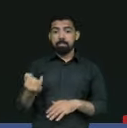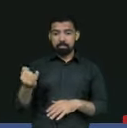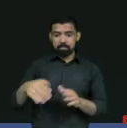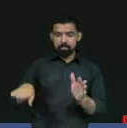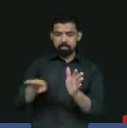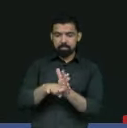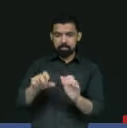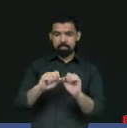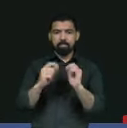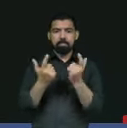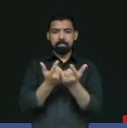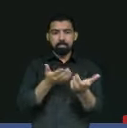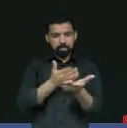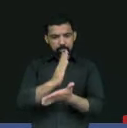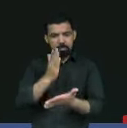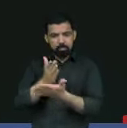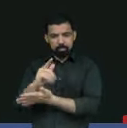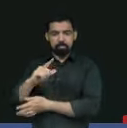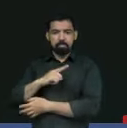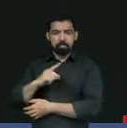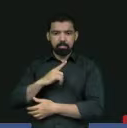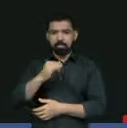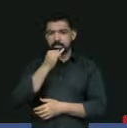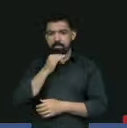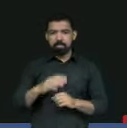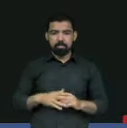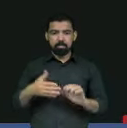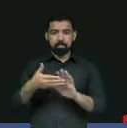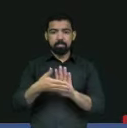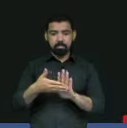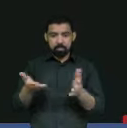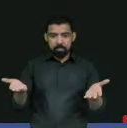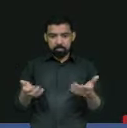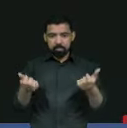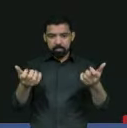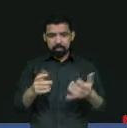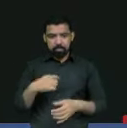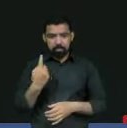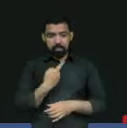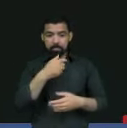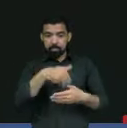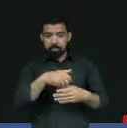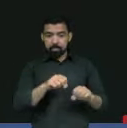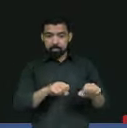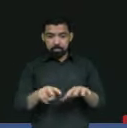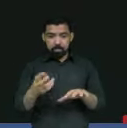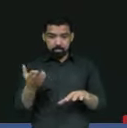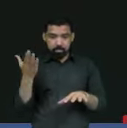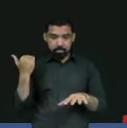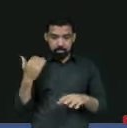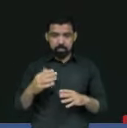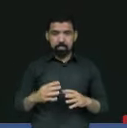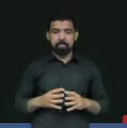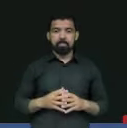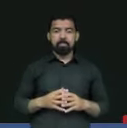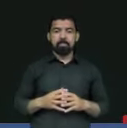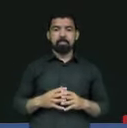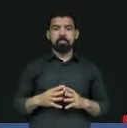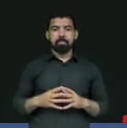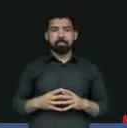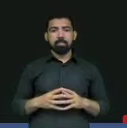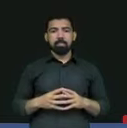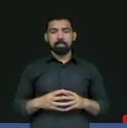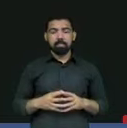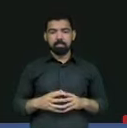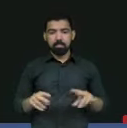como, por exemplo, matéria que votamos na semana passada. Do tempo